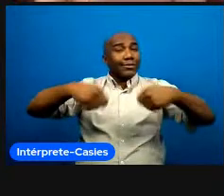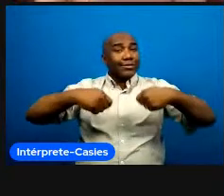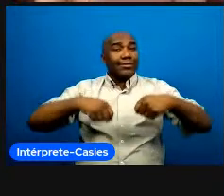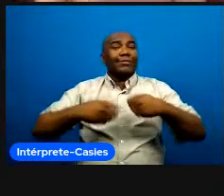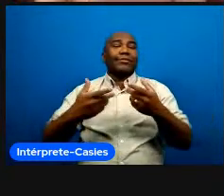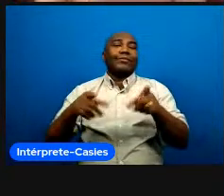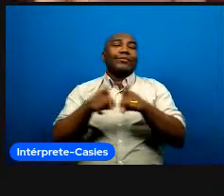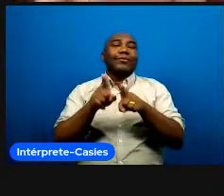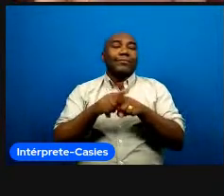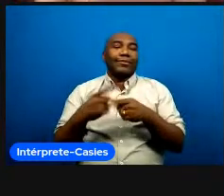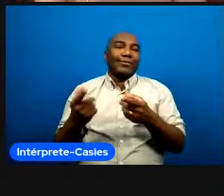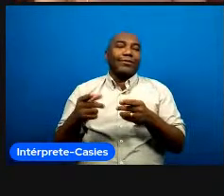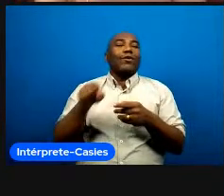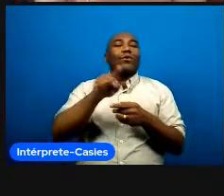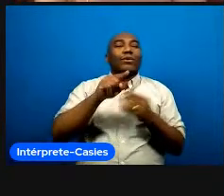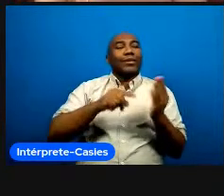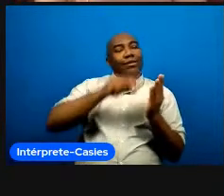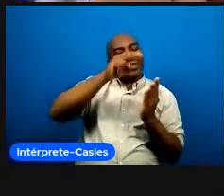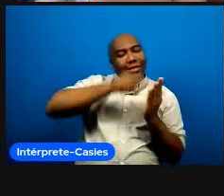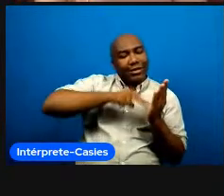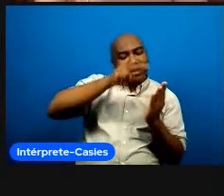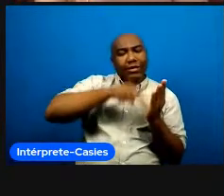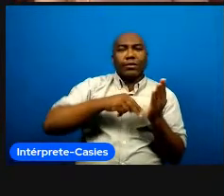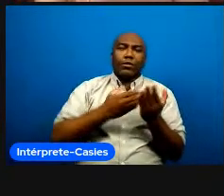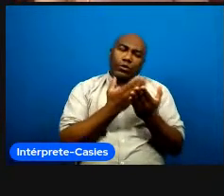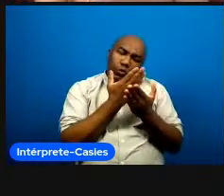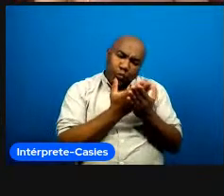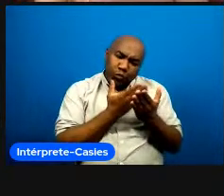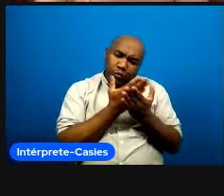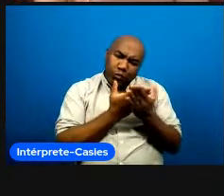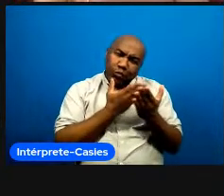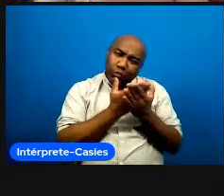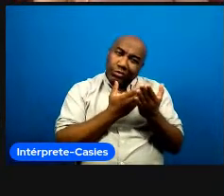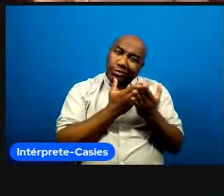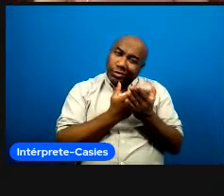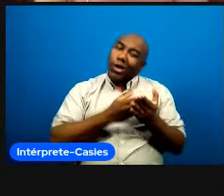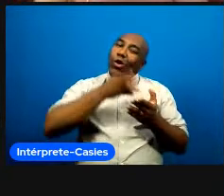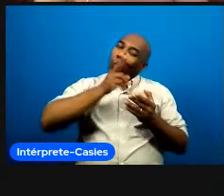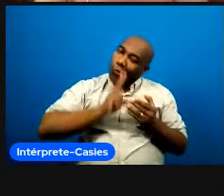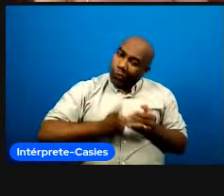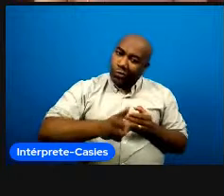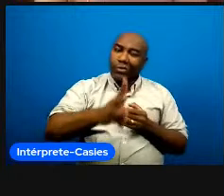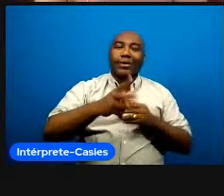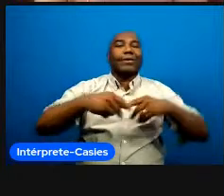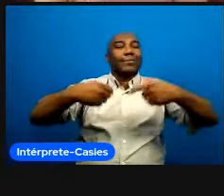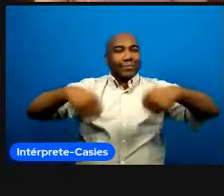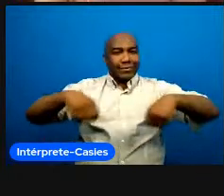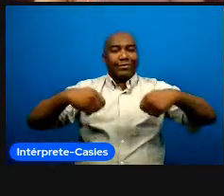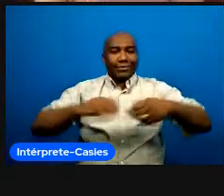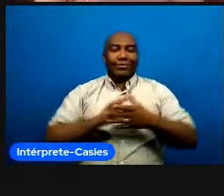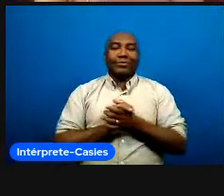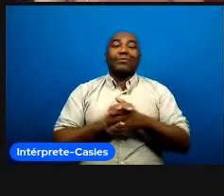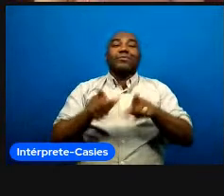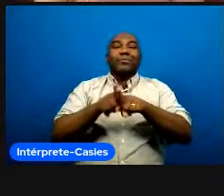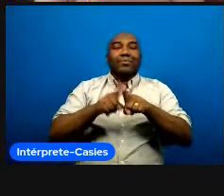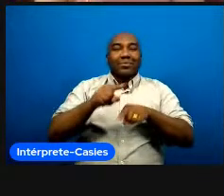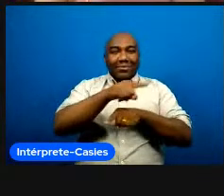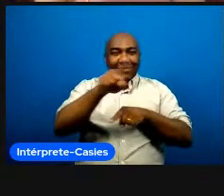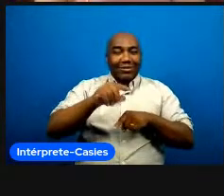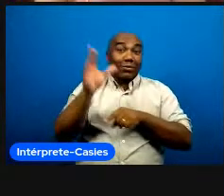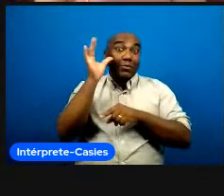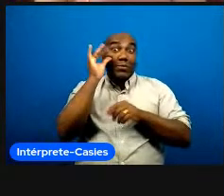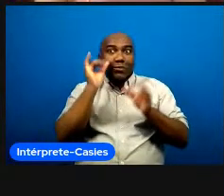nosso repertório de leituras e isso é muito bom né e é importante que vocês ficando curiosos eu sempre coloco embaixo